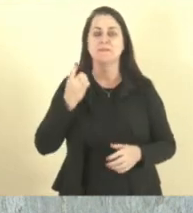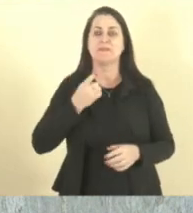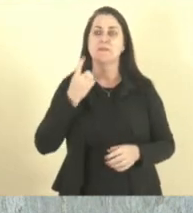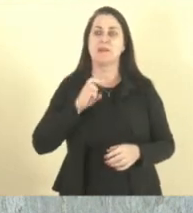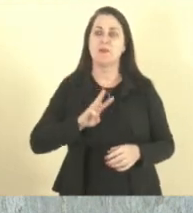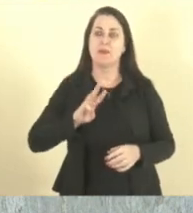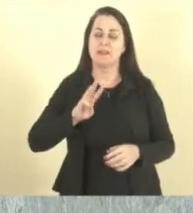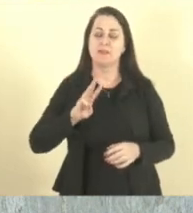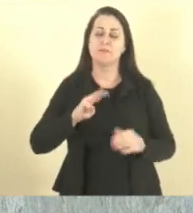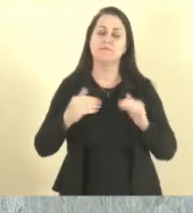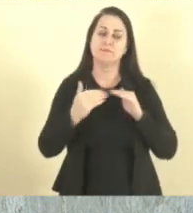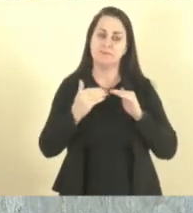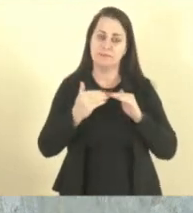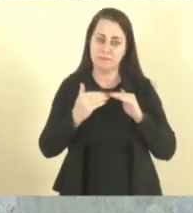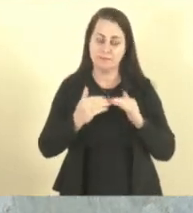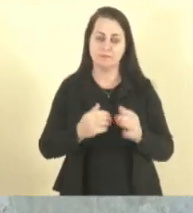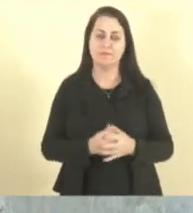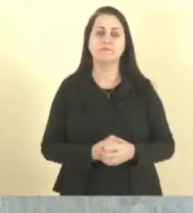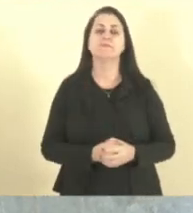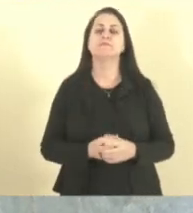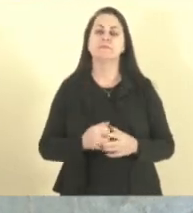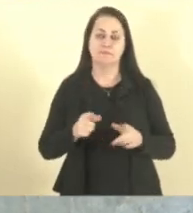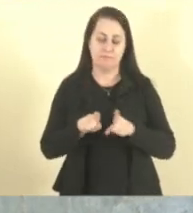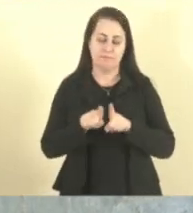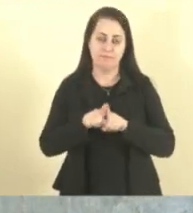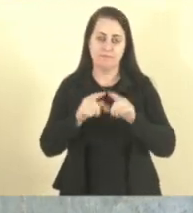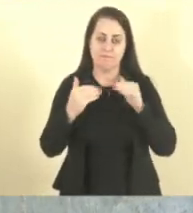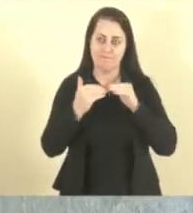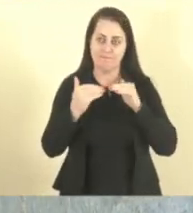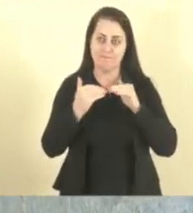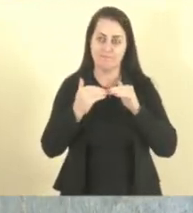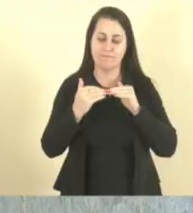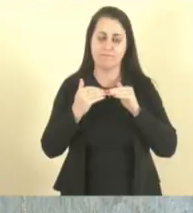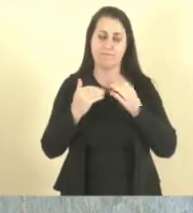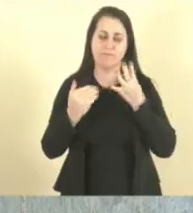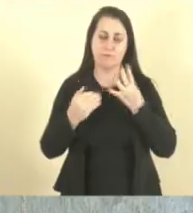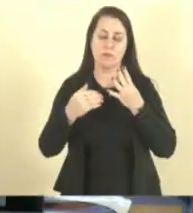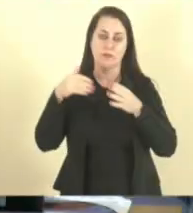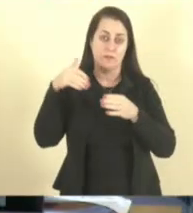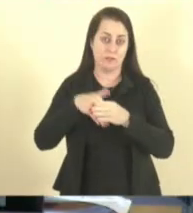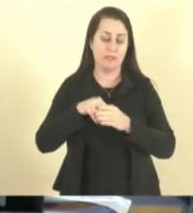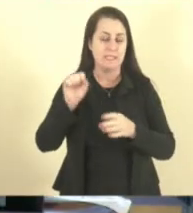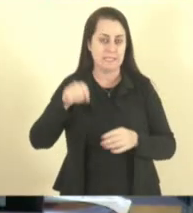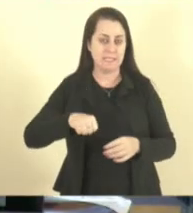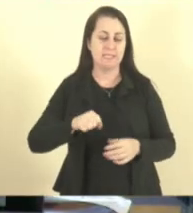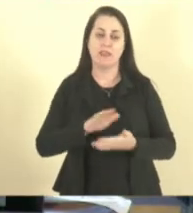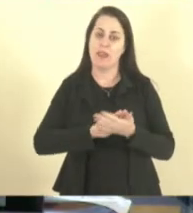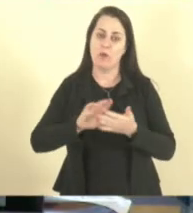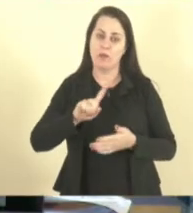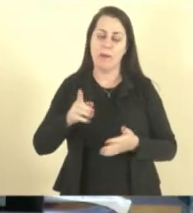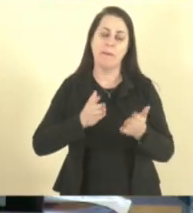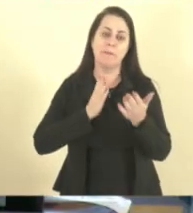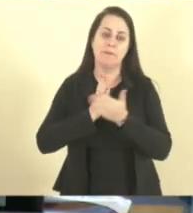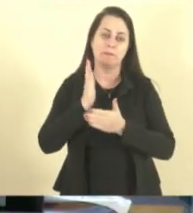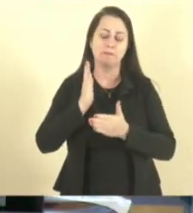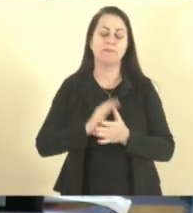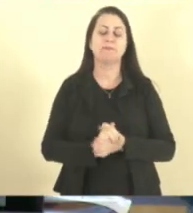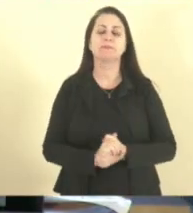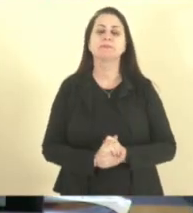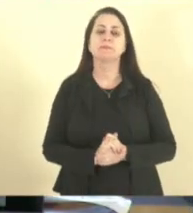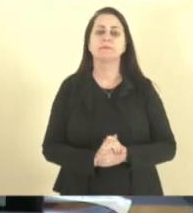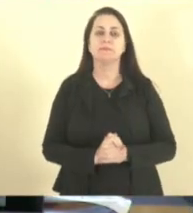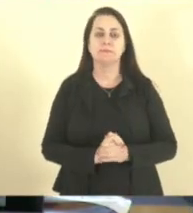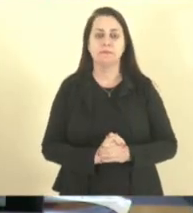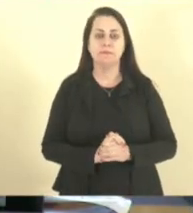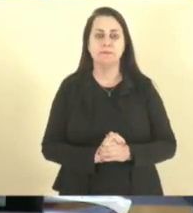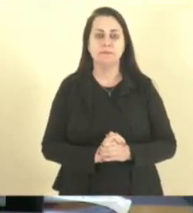Elton. Com relator. Com relator, deputado Lucas Caramussa. Acompanhe o relator, presidente. Com relator, quatro votos sim. Nenhum voto não. Aprovado na Comissão de Constituição e Justiça.